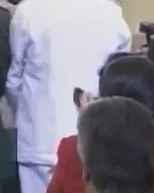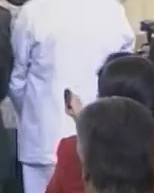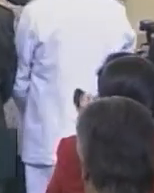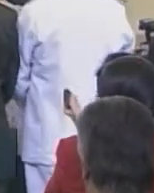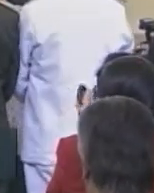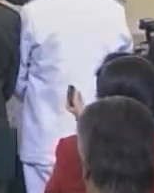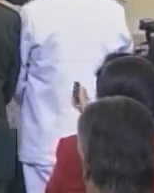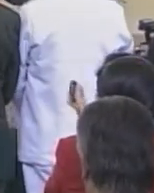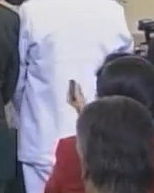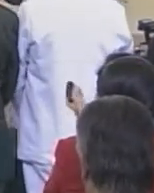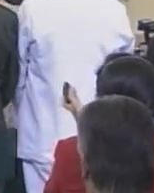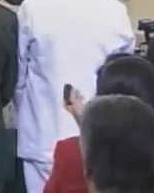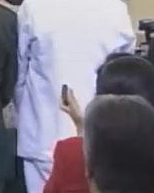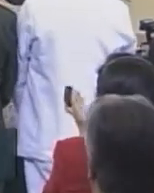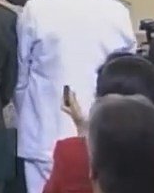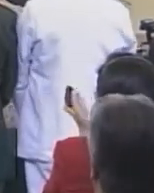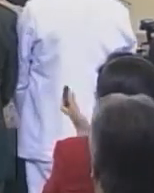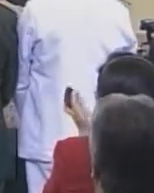Aplausos